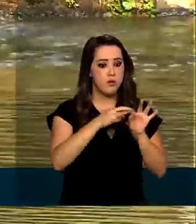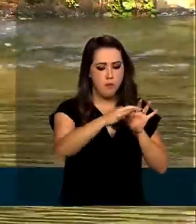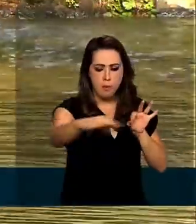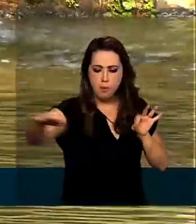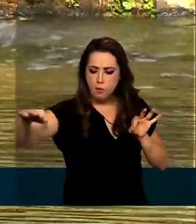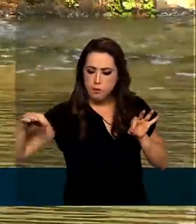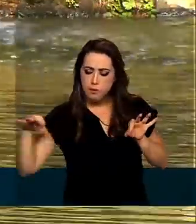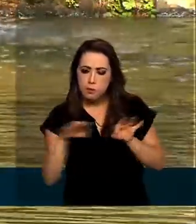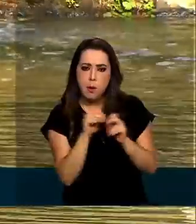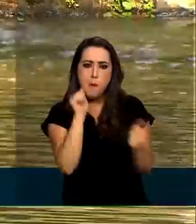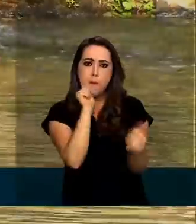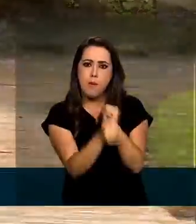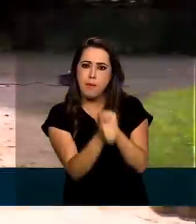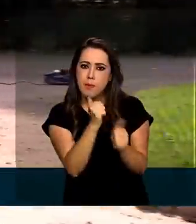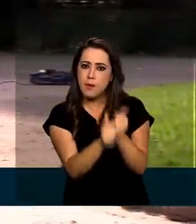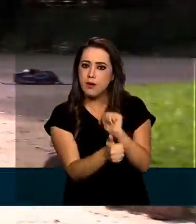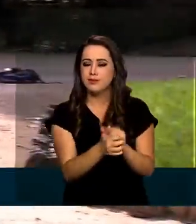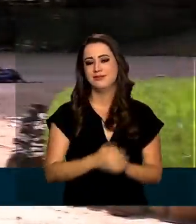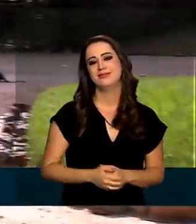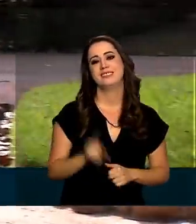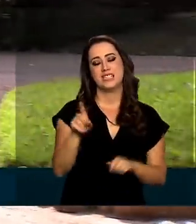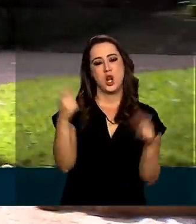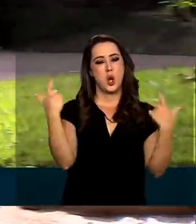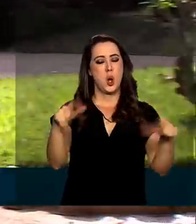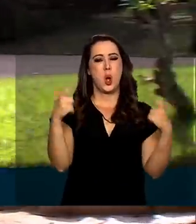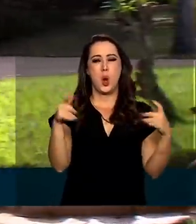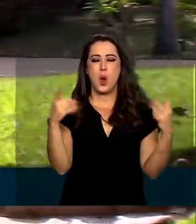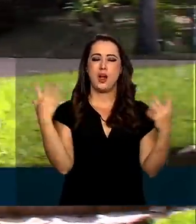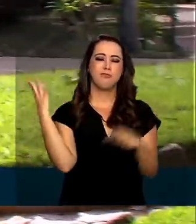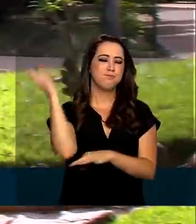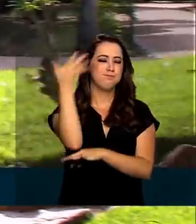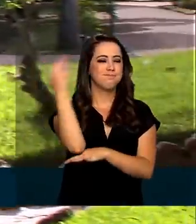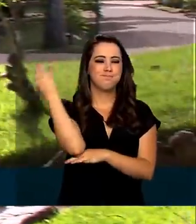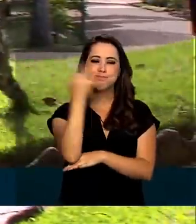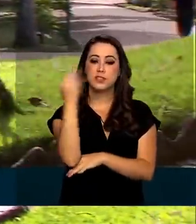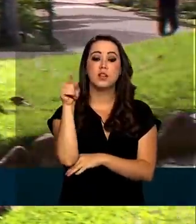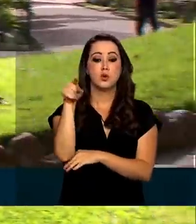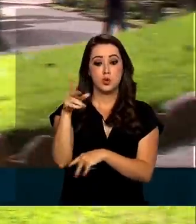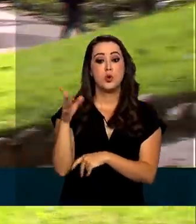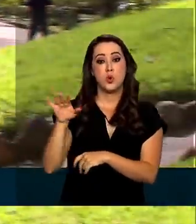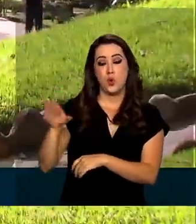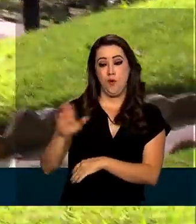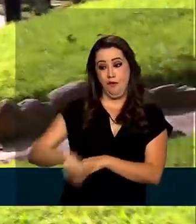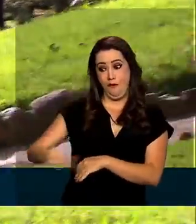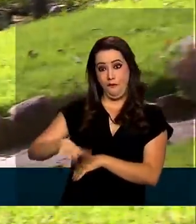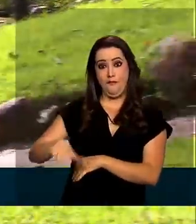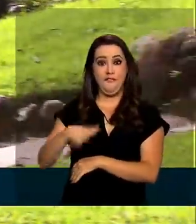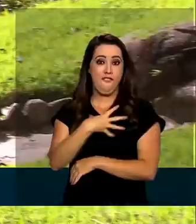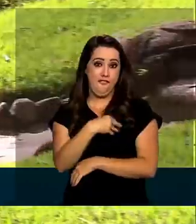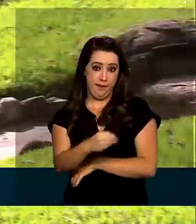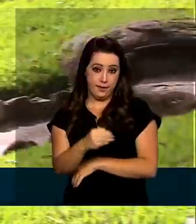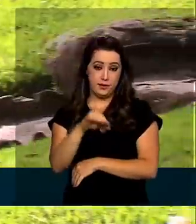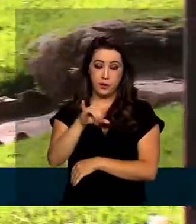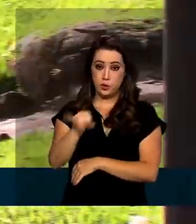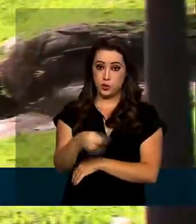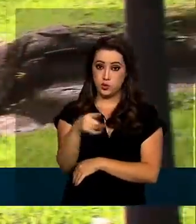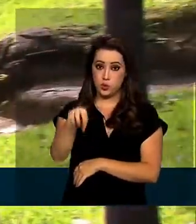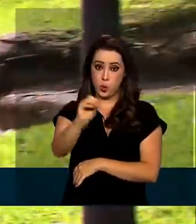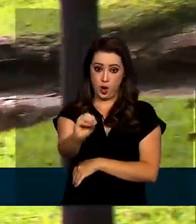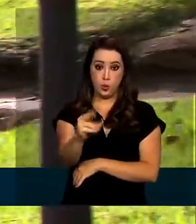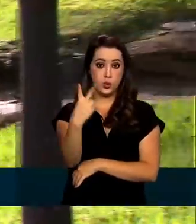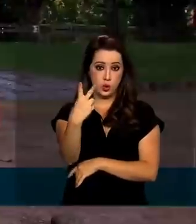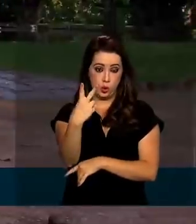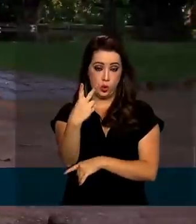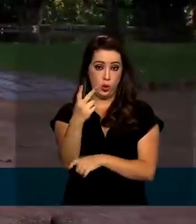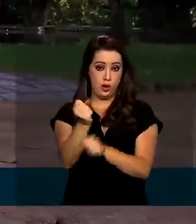com uma natureza privilegiada, que foi escolhido por Renata para levar o filho, João, de dois anos e meio, para brincar fora do